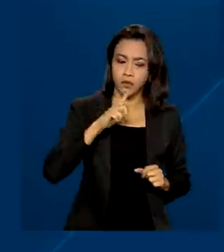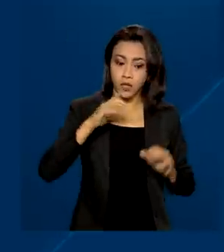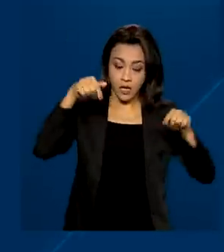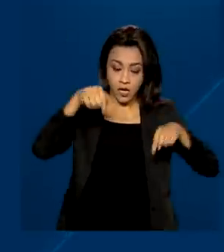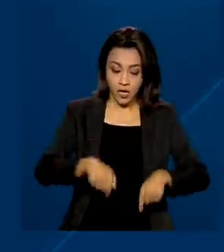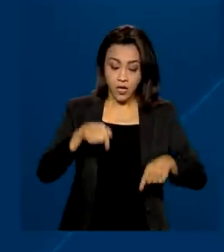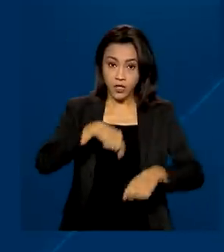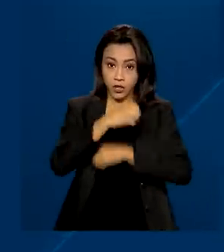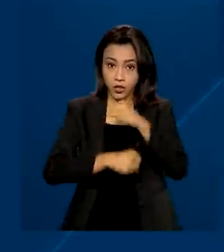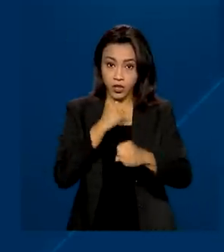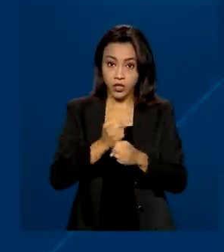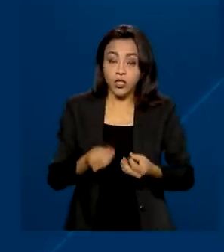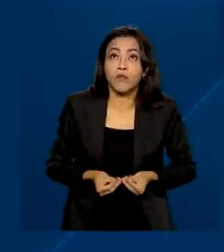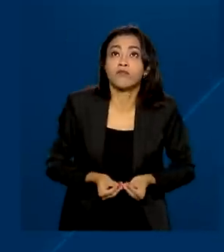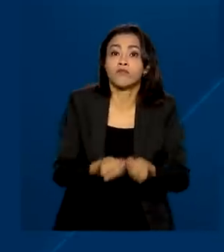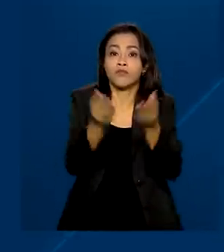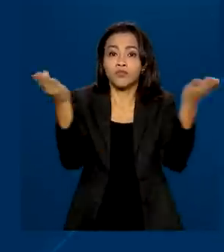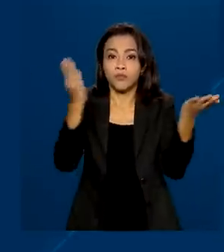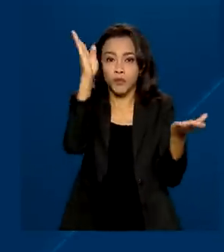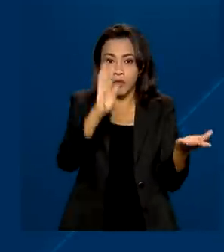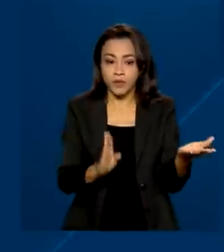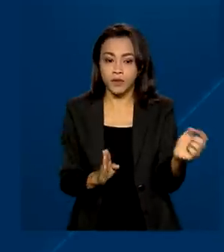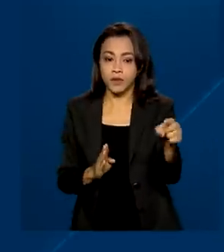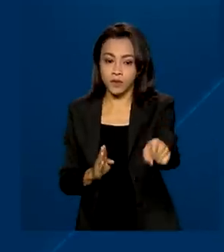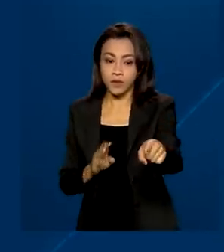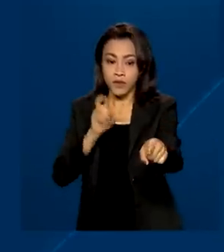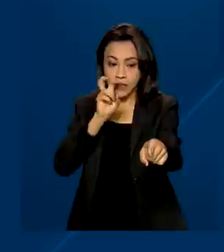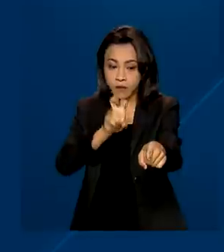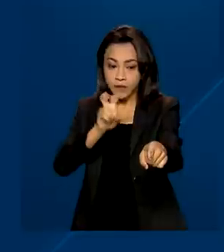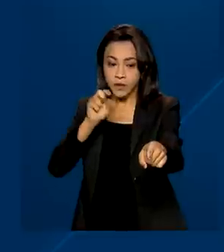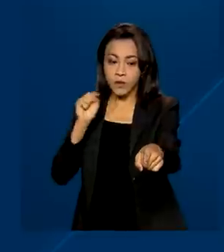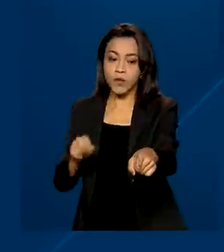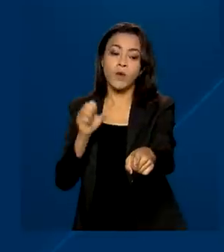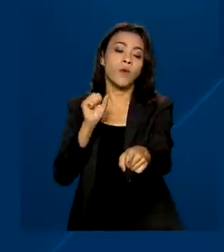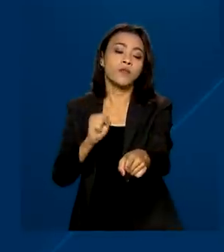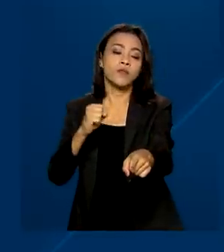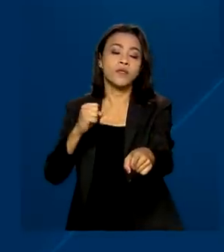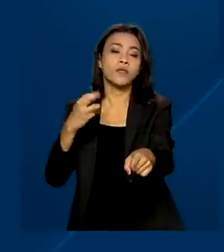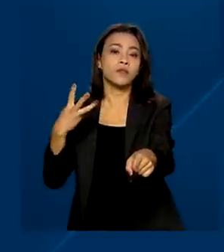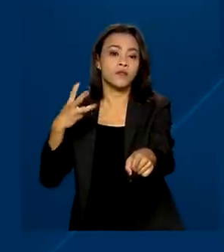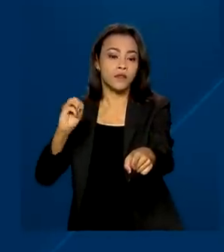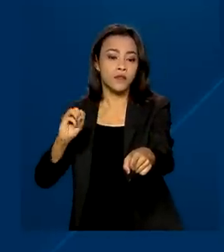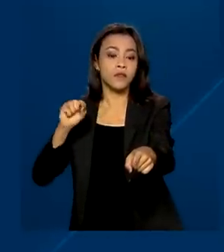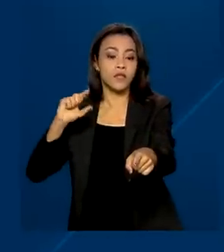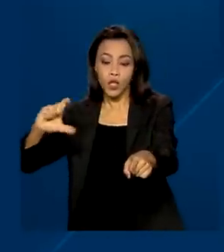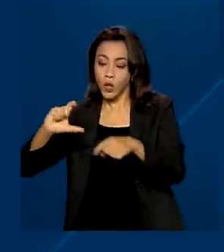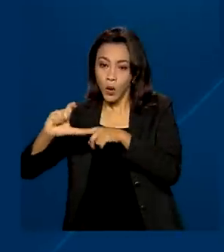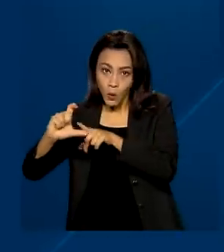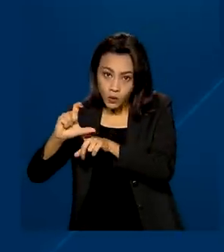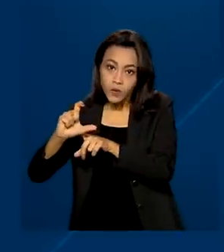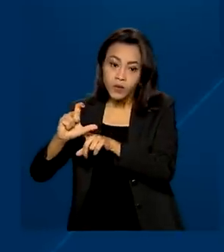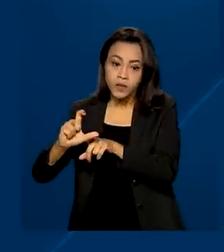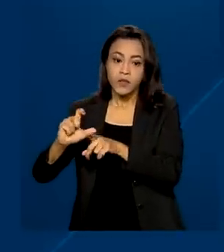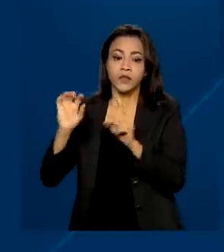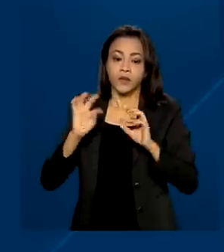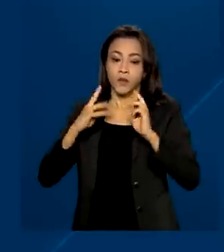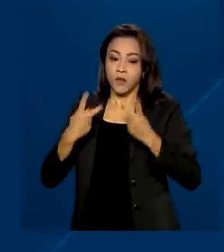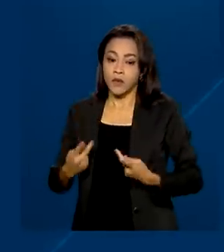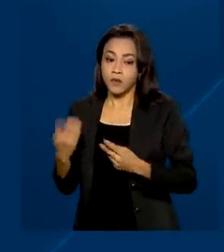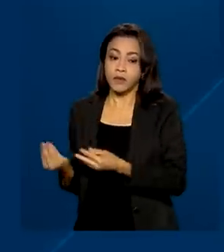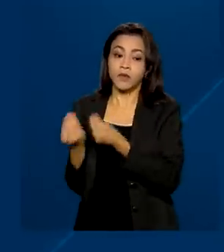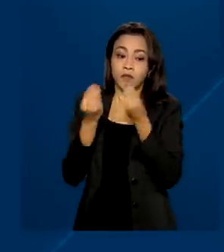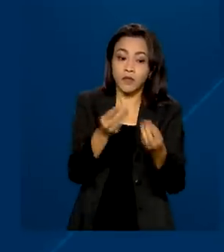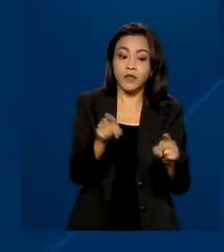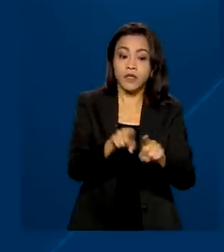distribuídos em todo o país cerca de 55.800 doses de soro antirrábico humano e 23 mil